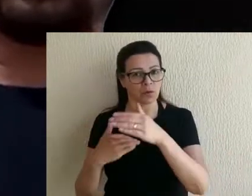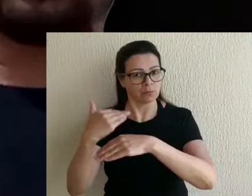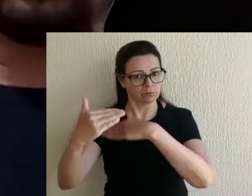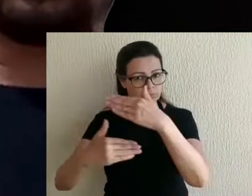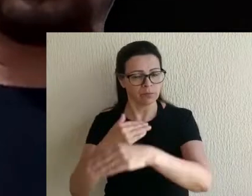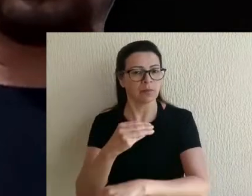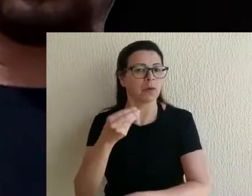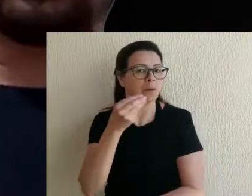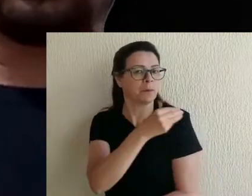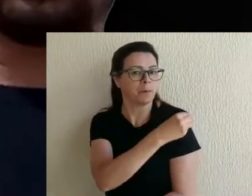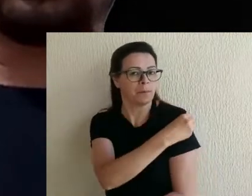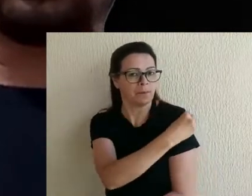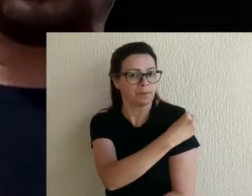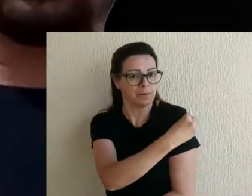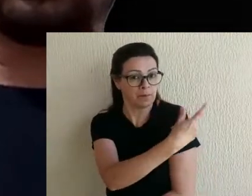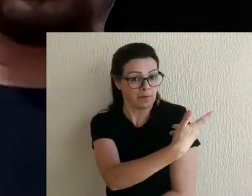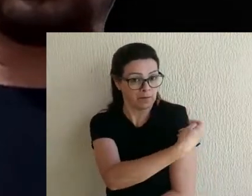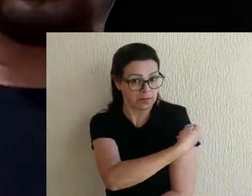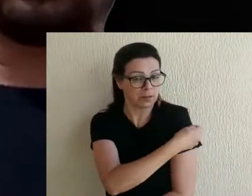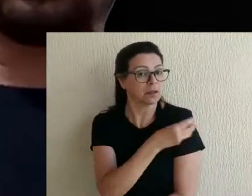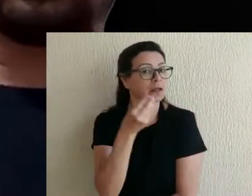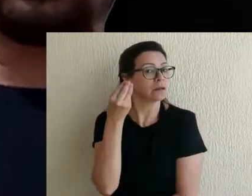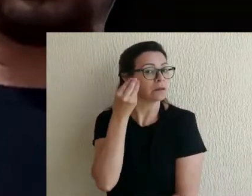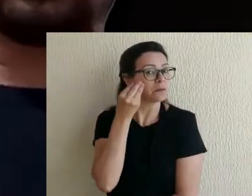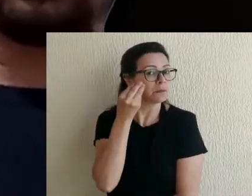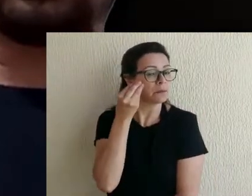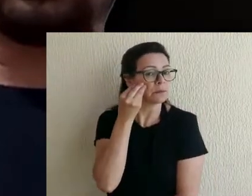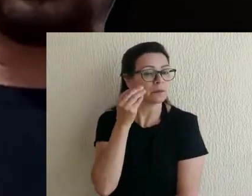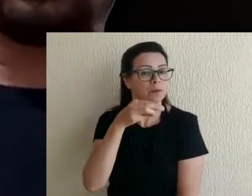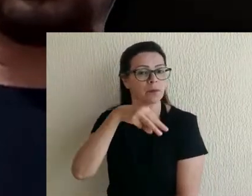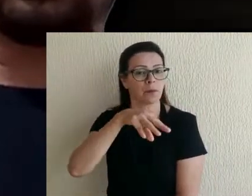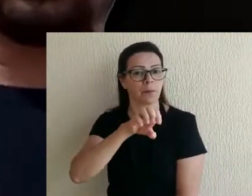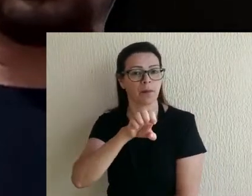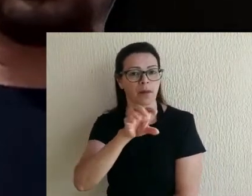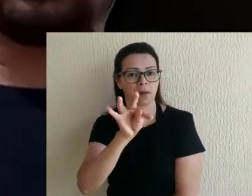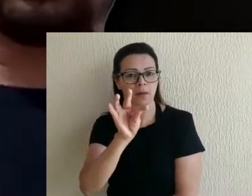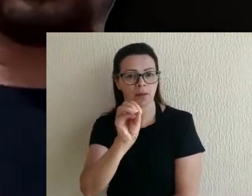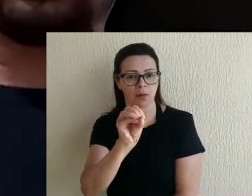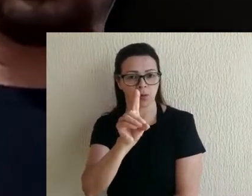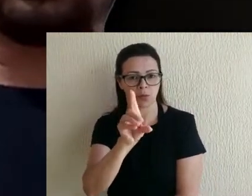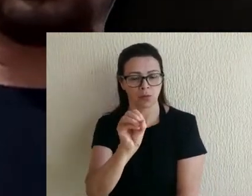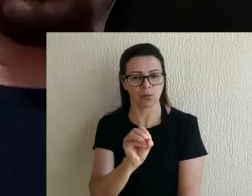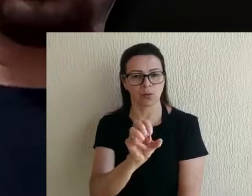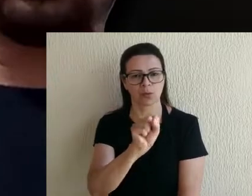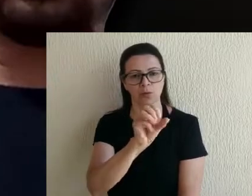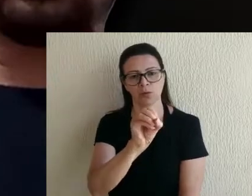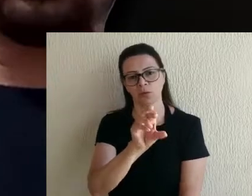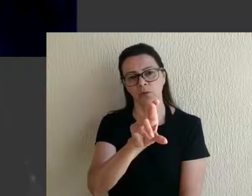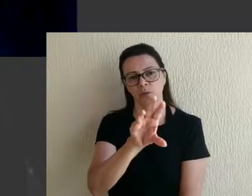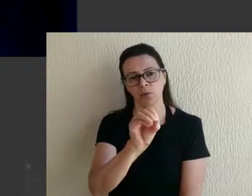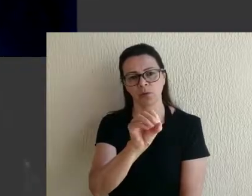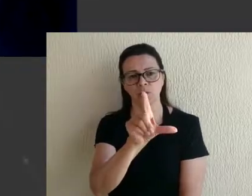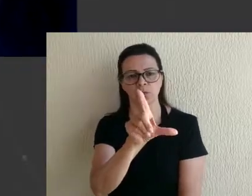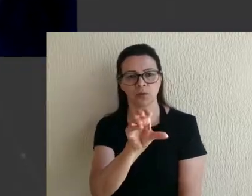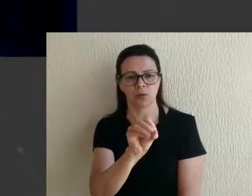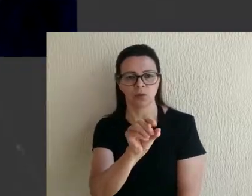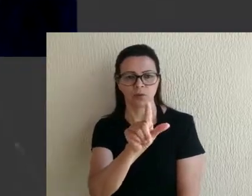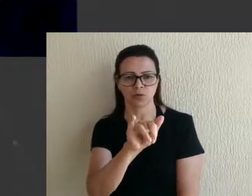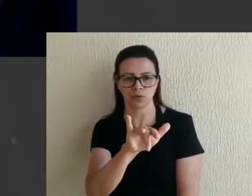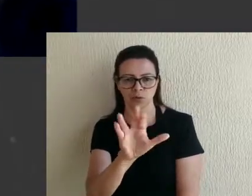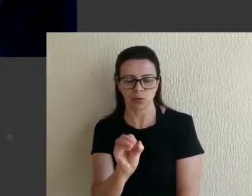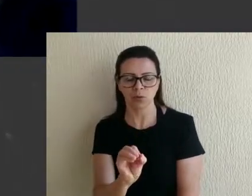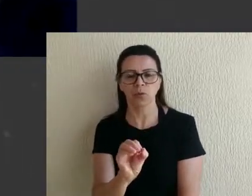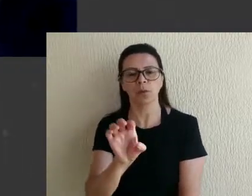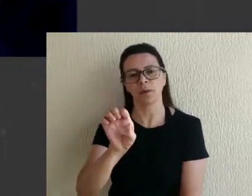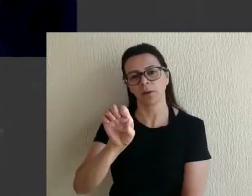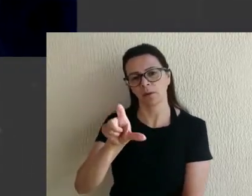sorológico com o método ELISA, com maior grau de confiabilidade que os testes comercializados no Brasil. Na entrevista, ele também